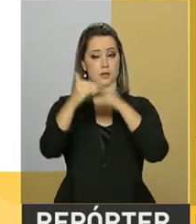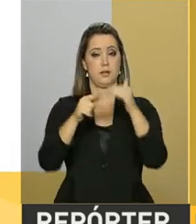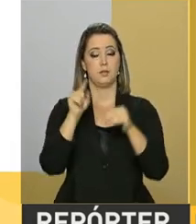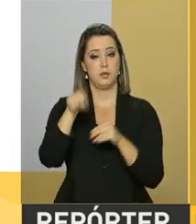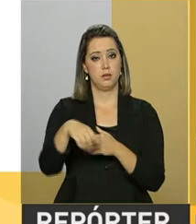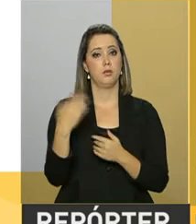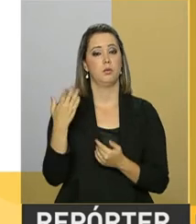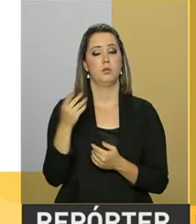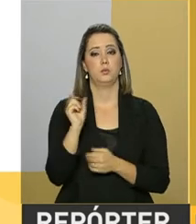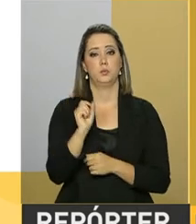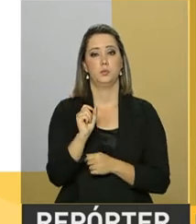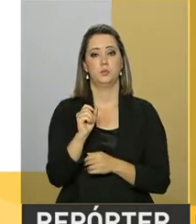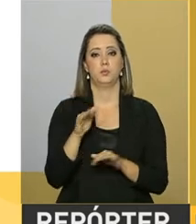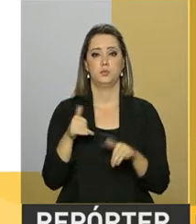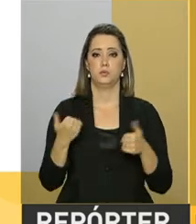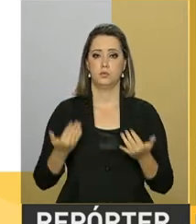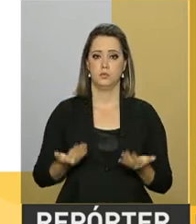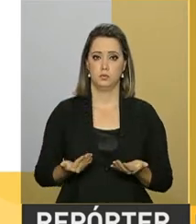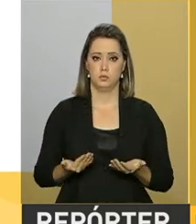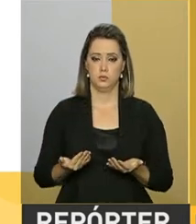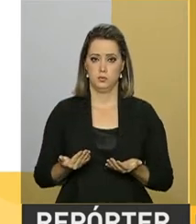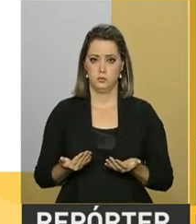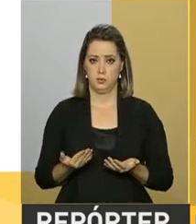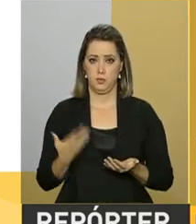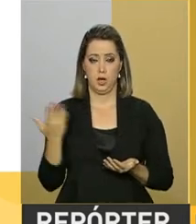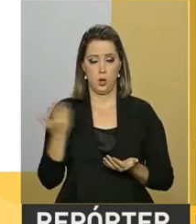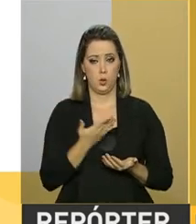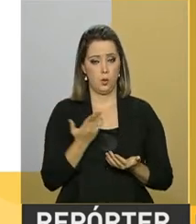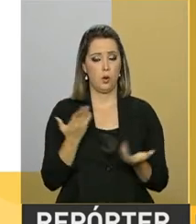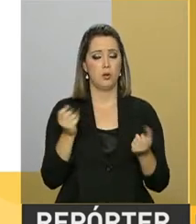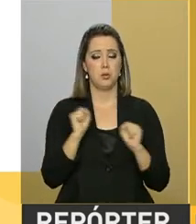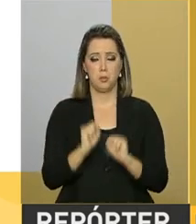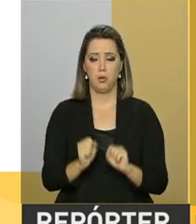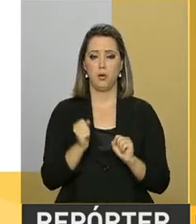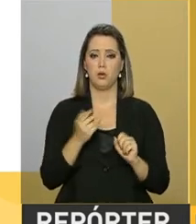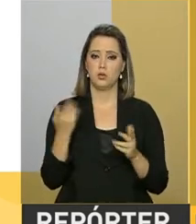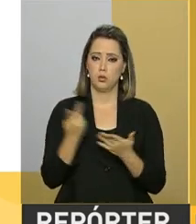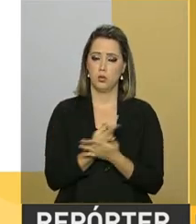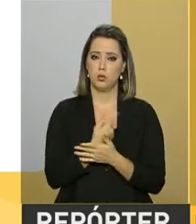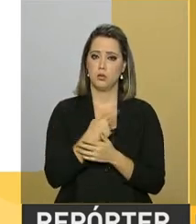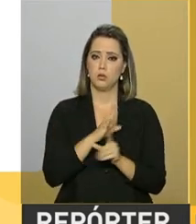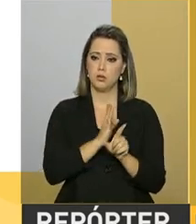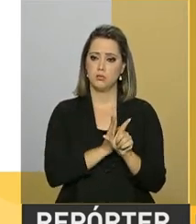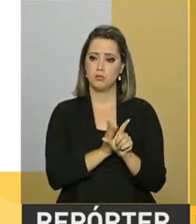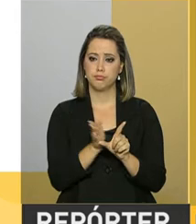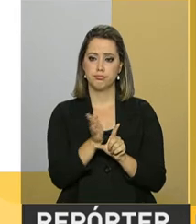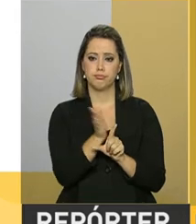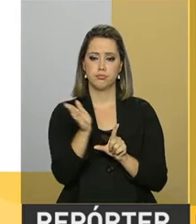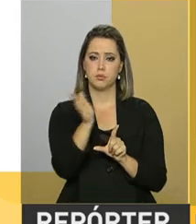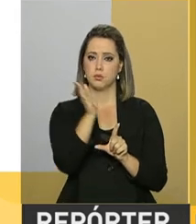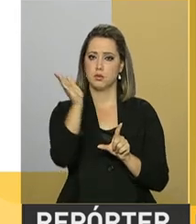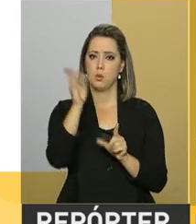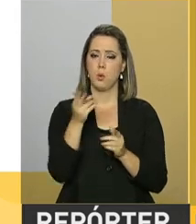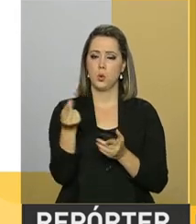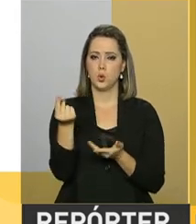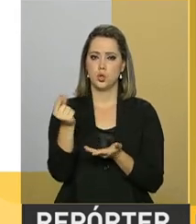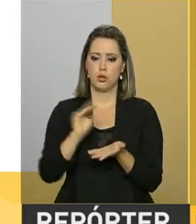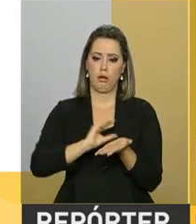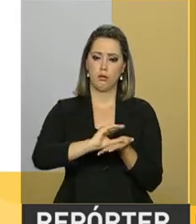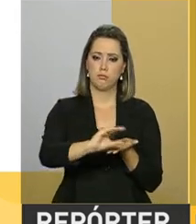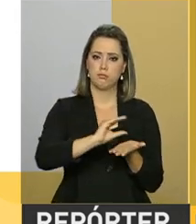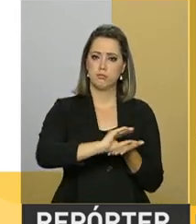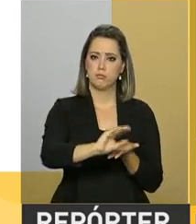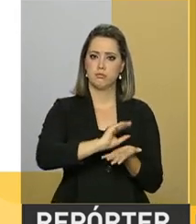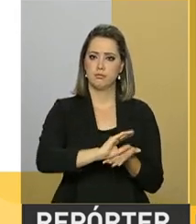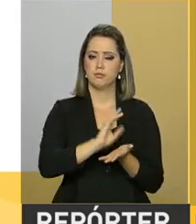importante é que a tendência é um avanço do investimento na medida